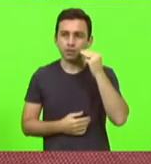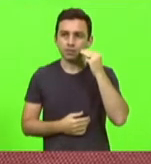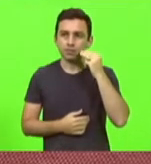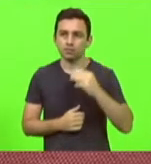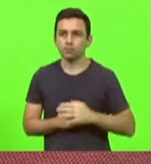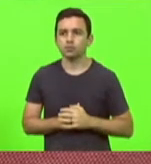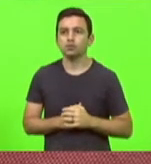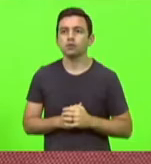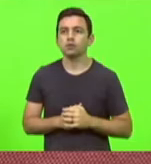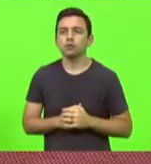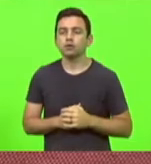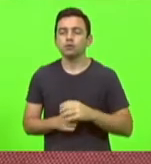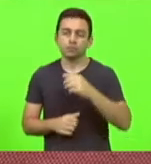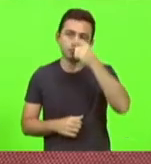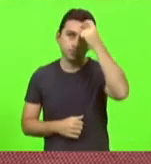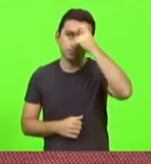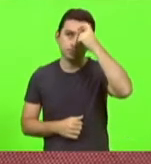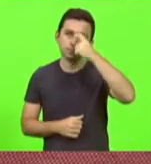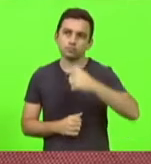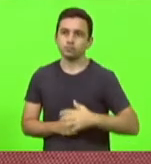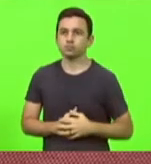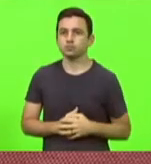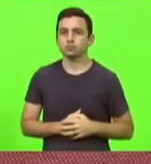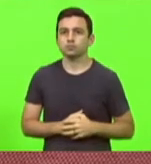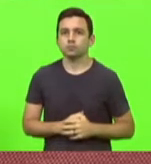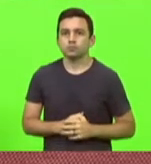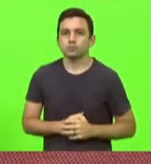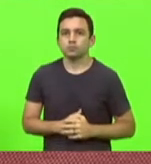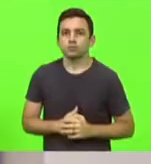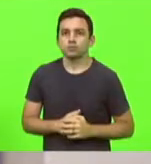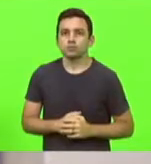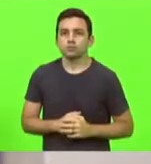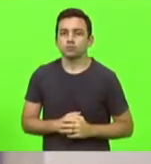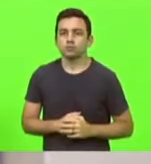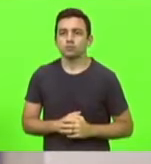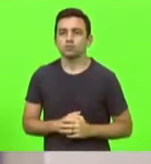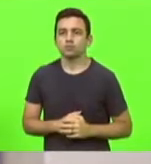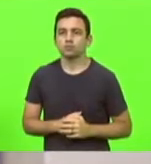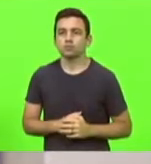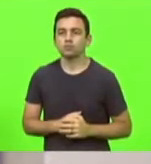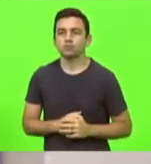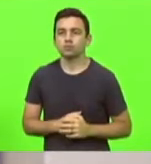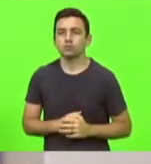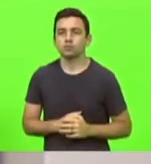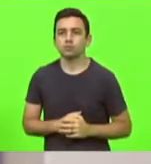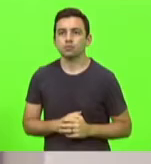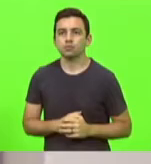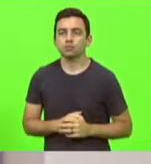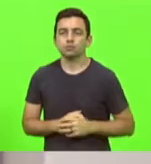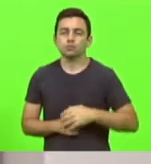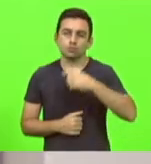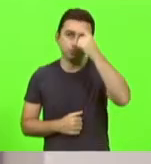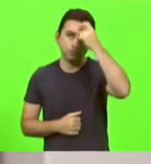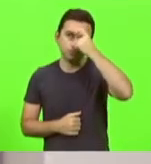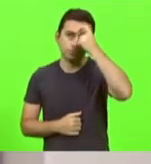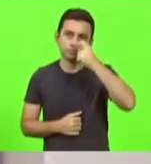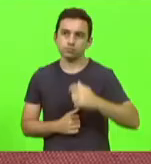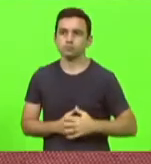Deputado Maurício Scudillac. Obrigado, deputada. Como vota o deputado Maurício Scudillac?